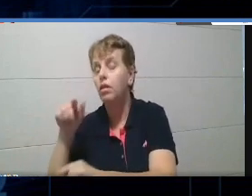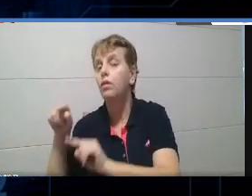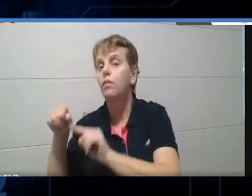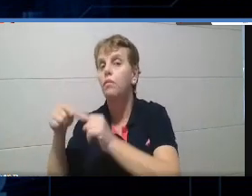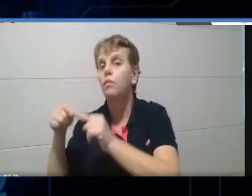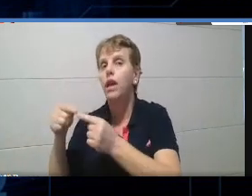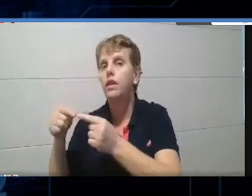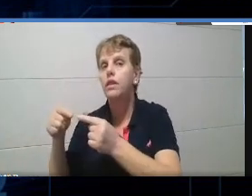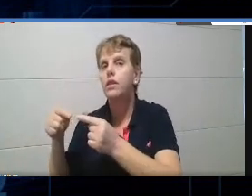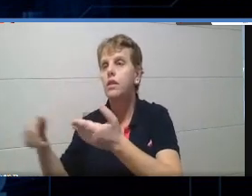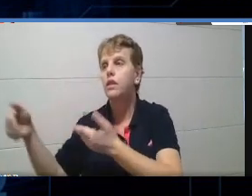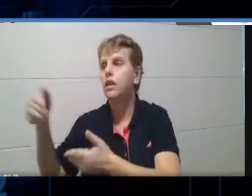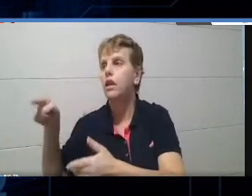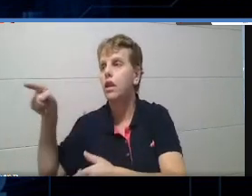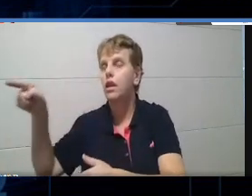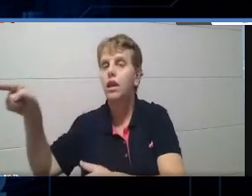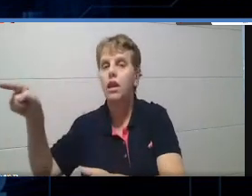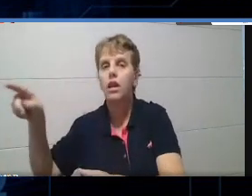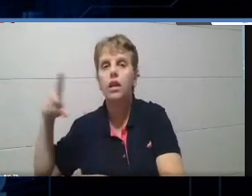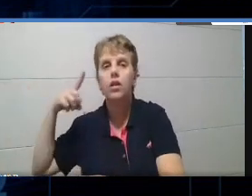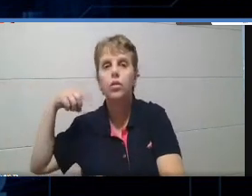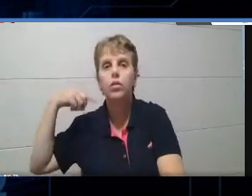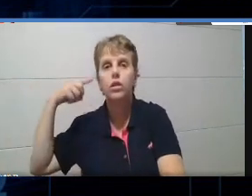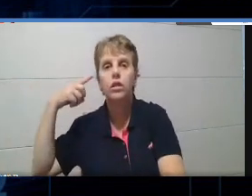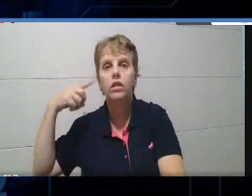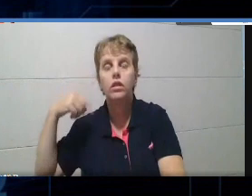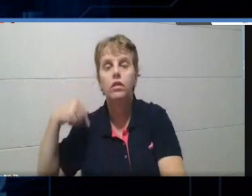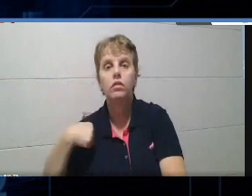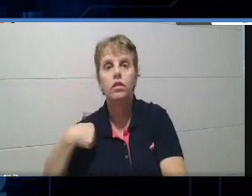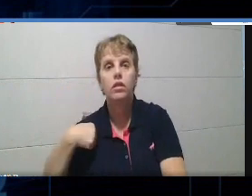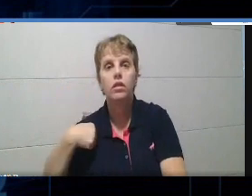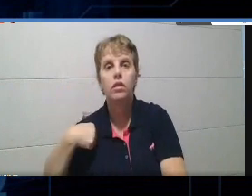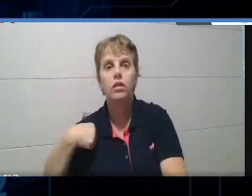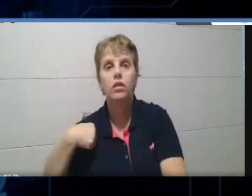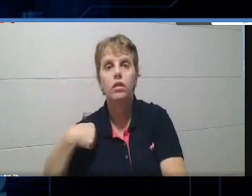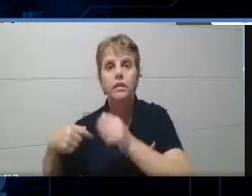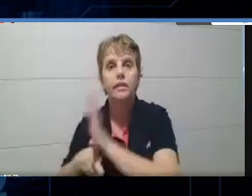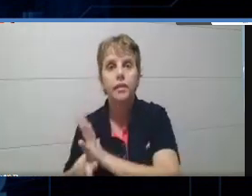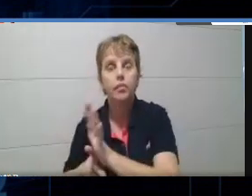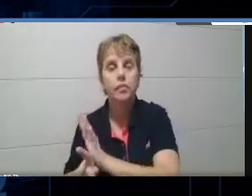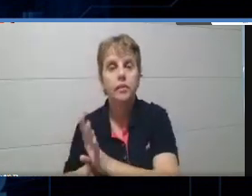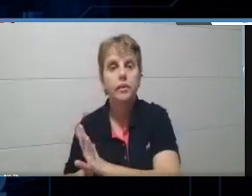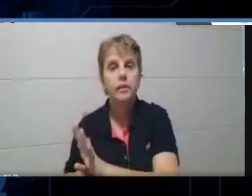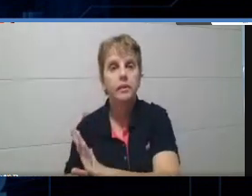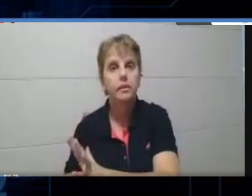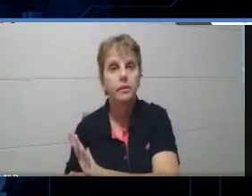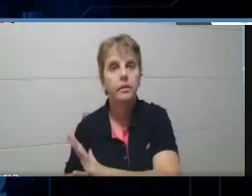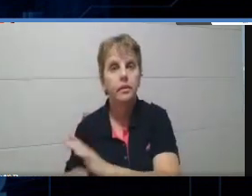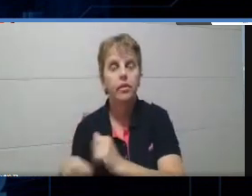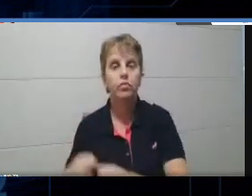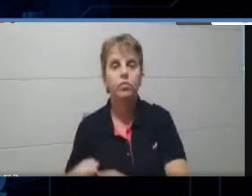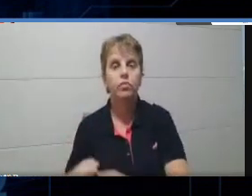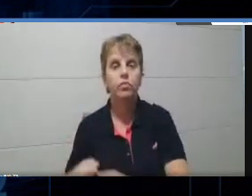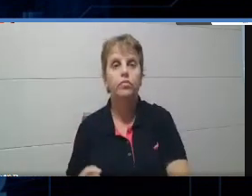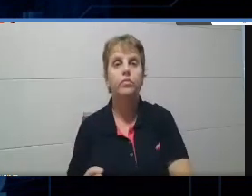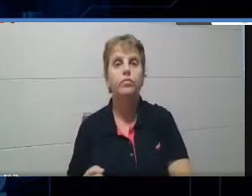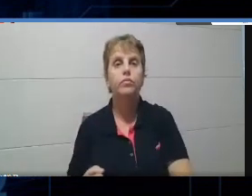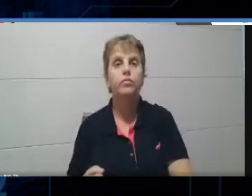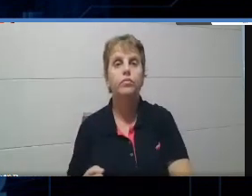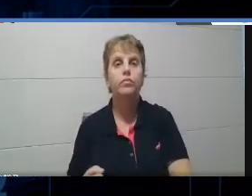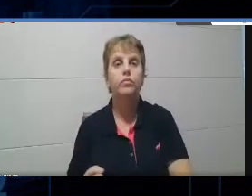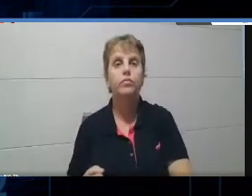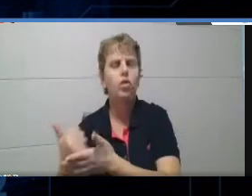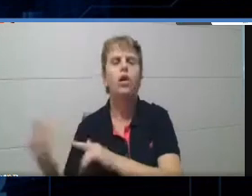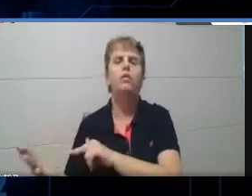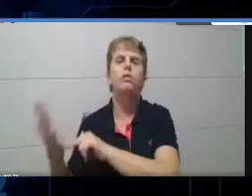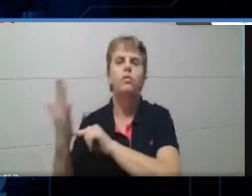sobre advogado, eu não sabia muito. Aí eu tive que aprender. Então, eles foram aprendendo as profissões. Jogaram, mostraram, depois fizeram,